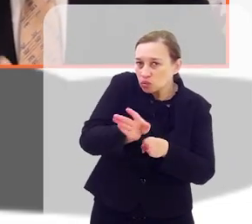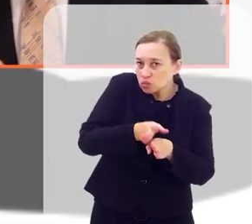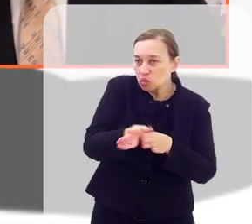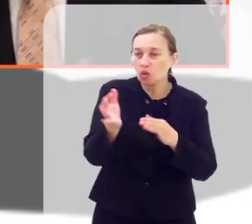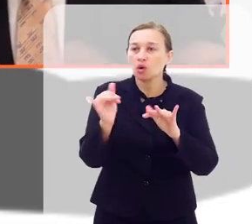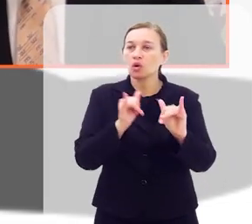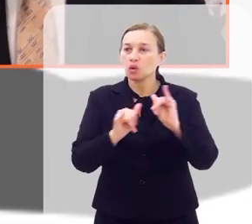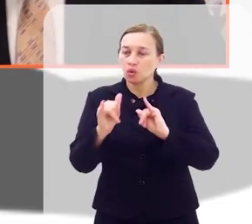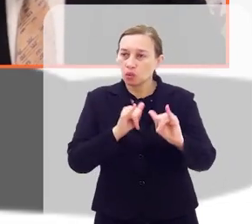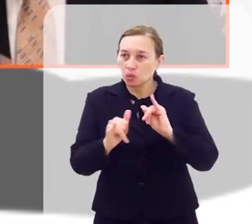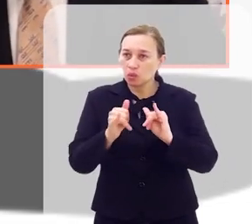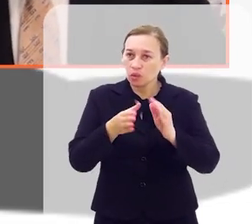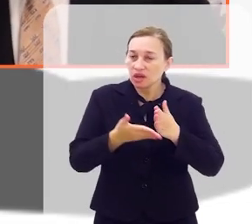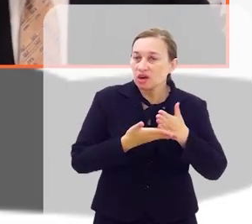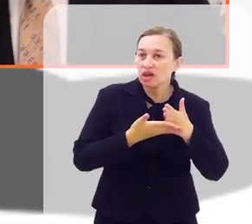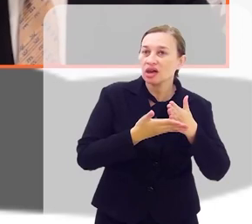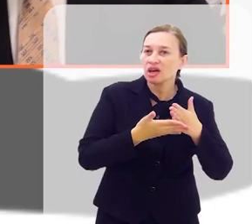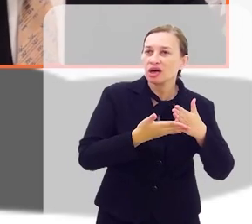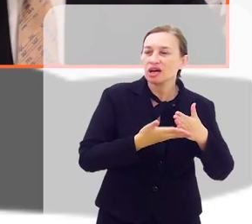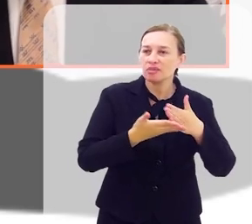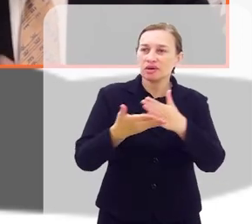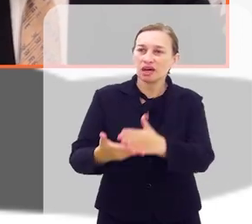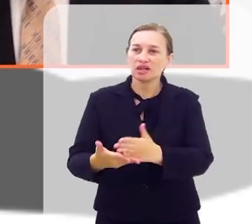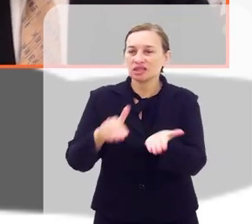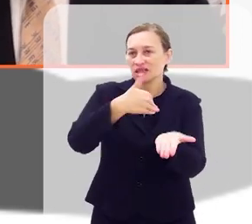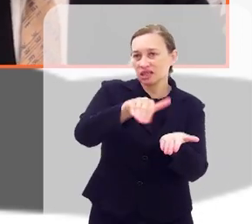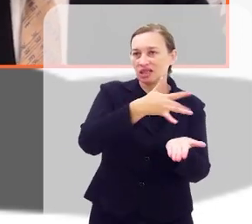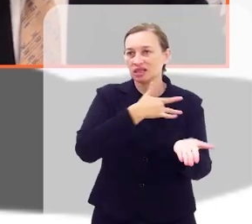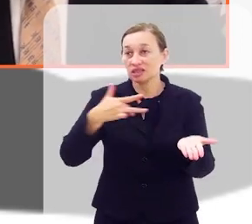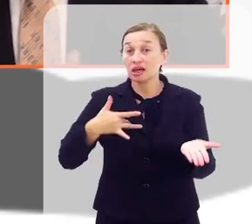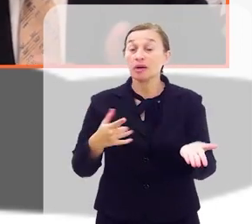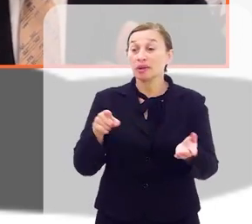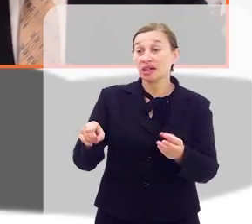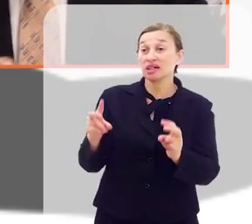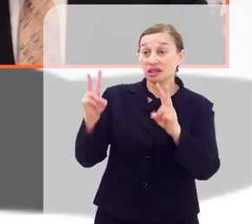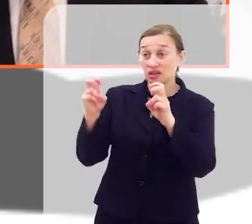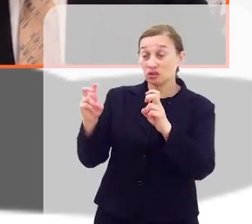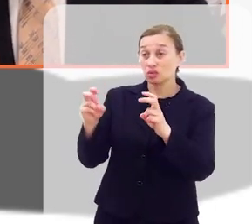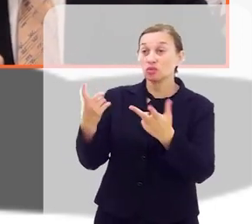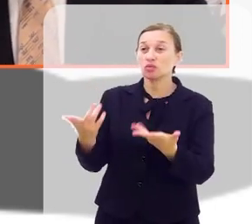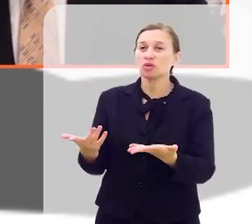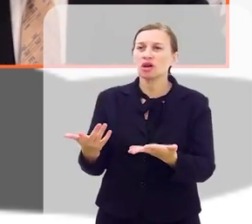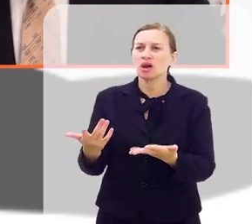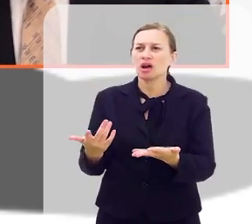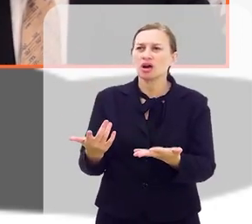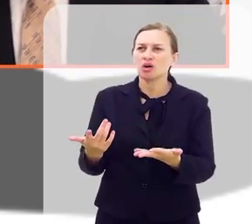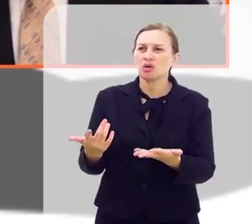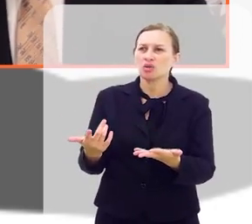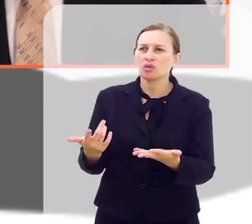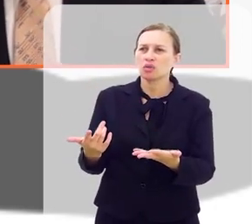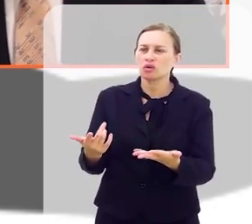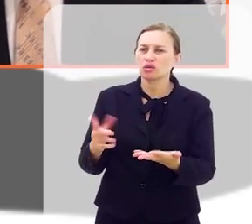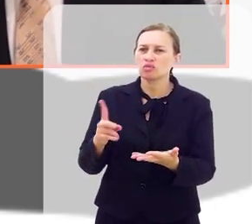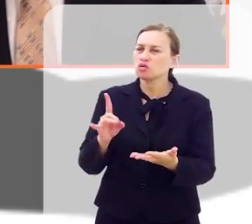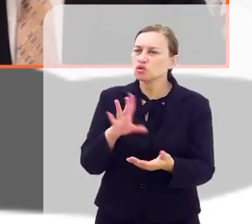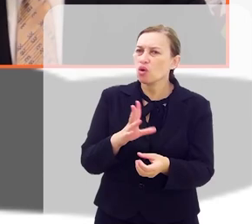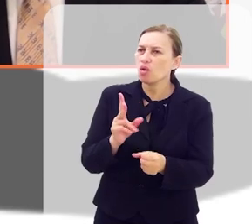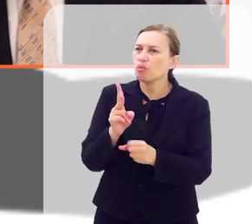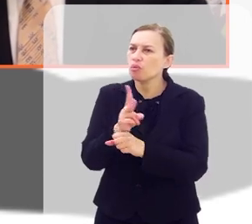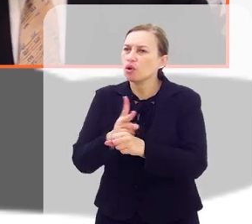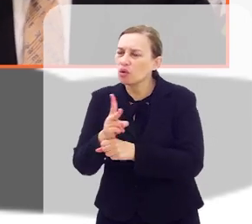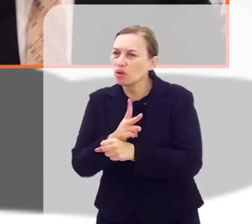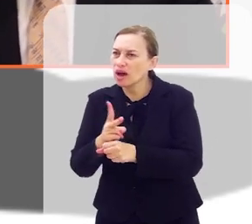informações e encaminhado para a Secretaria de Saúde para que estas situações, elas venham não só procurar de uma